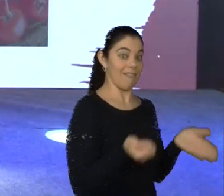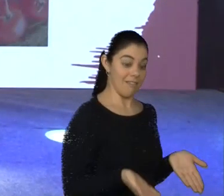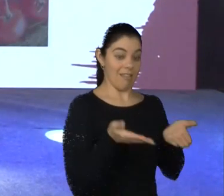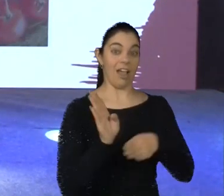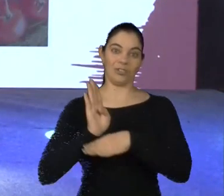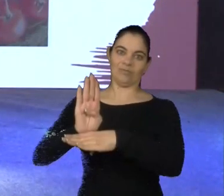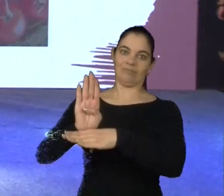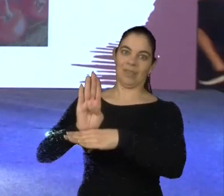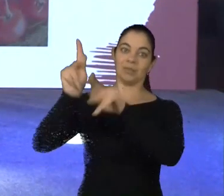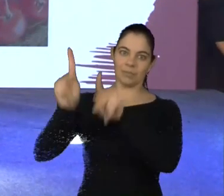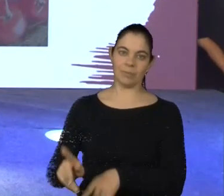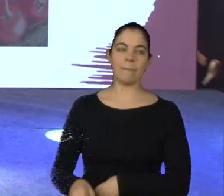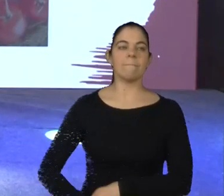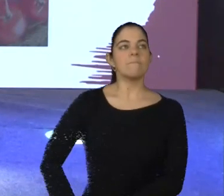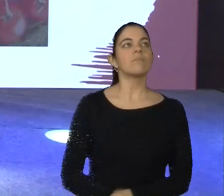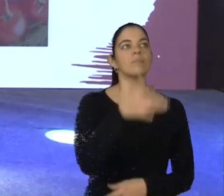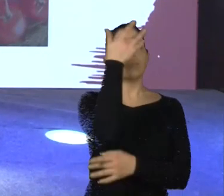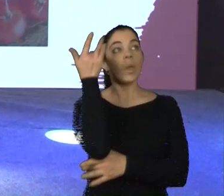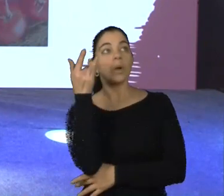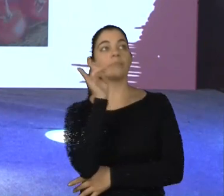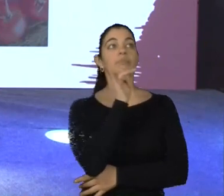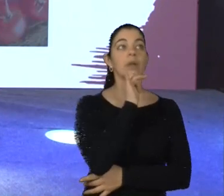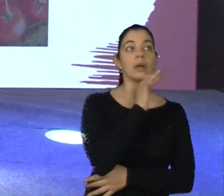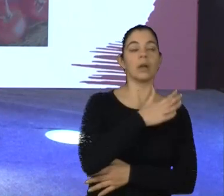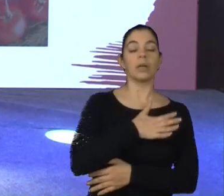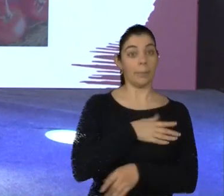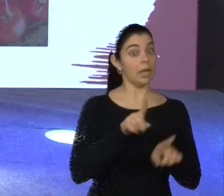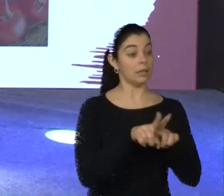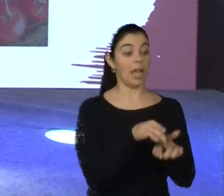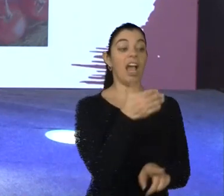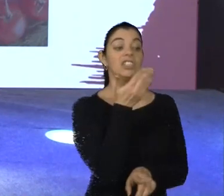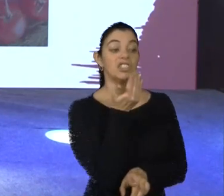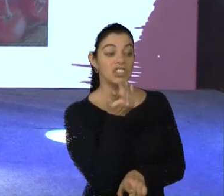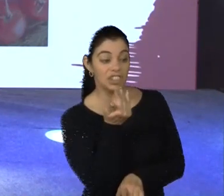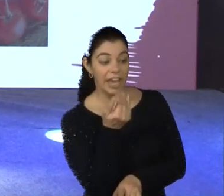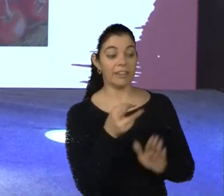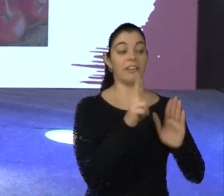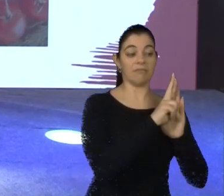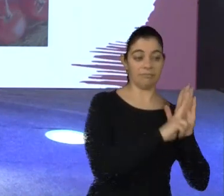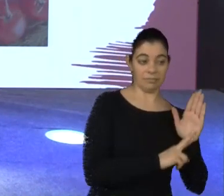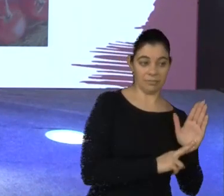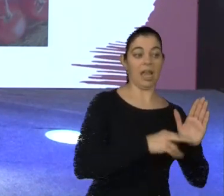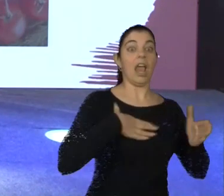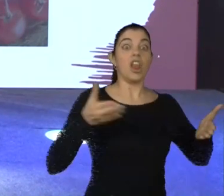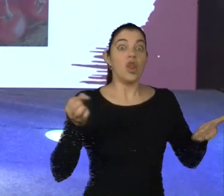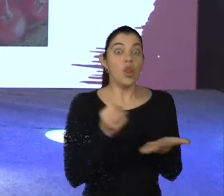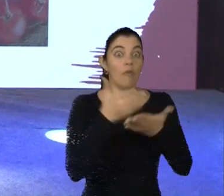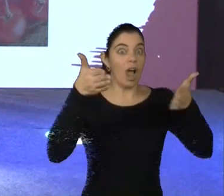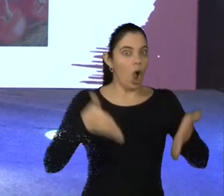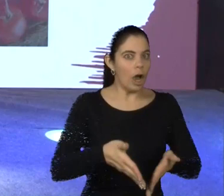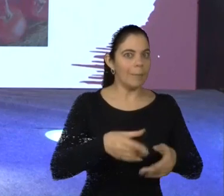comportamento, a gente sabe que a dieta do Mediterrâneo, ela está relacionada com o aumento da expectativa de vida e com uma capacidade muito boa de